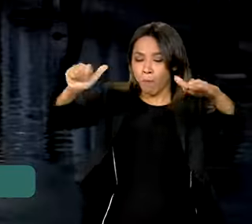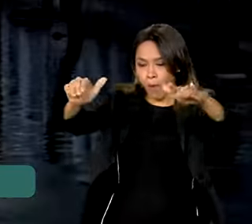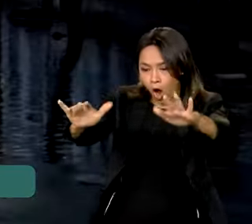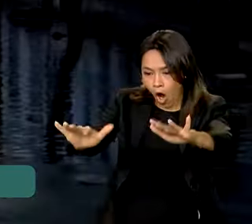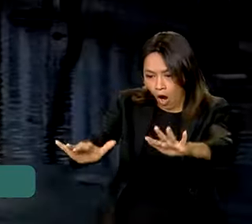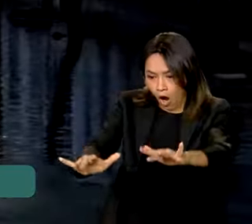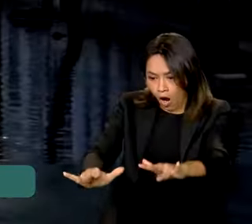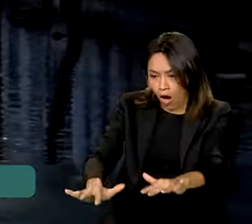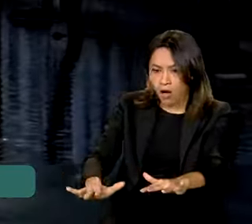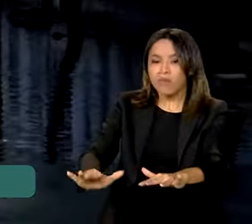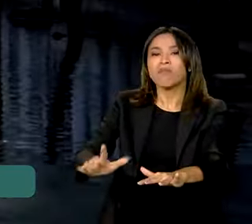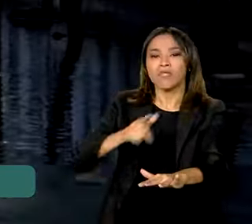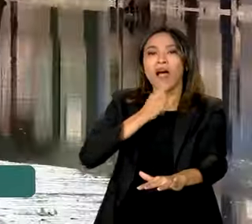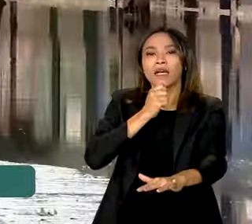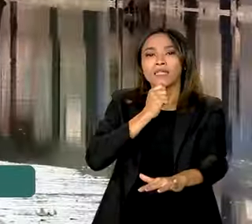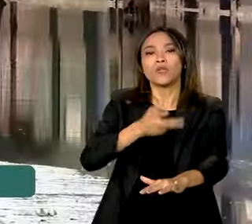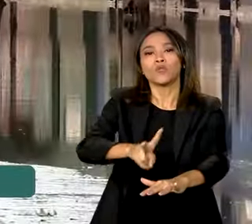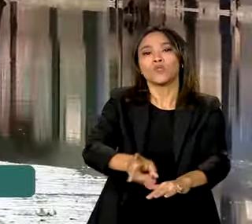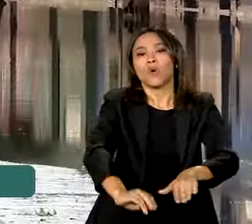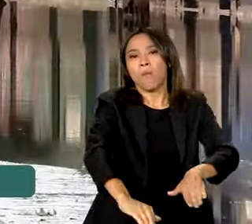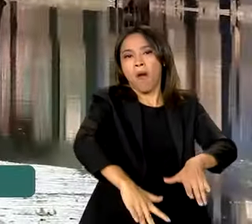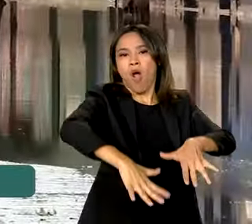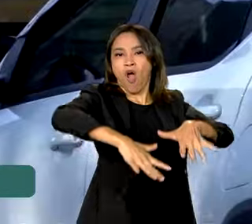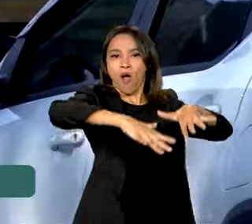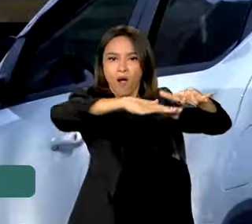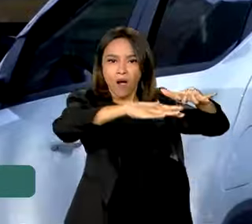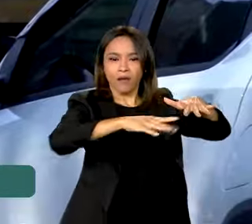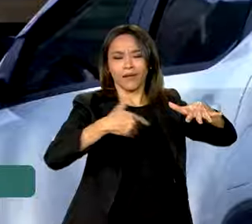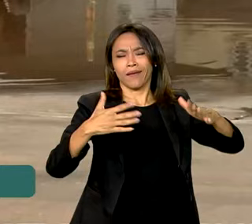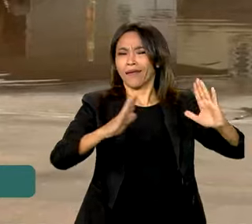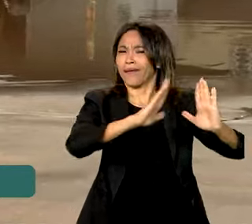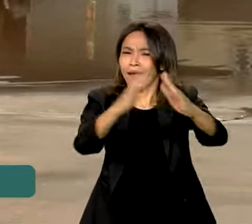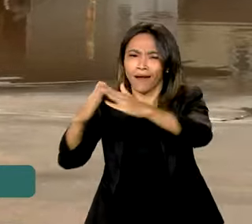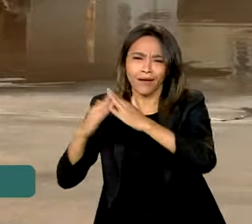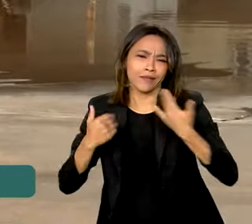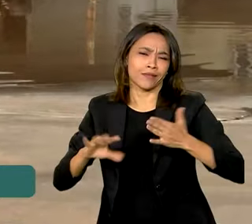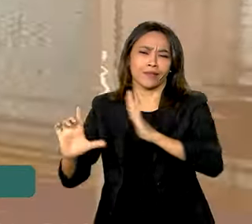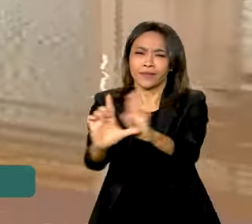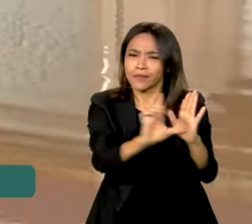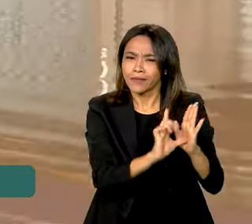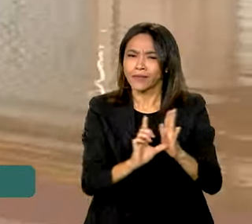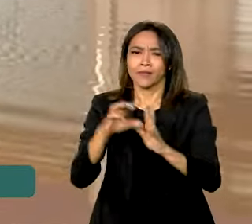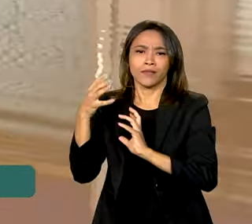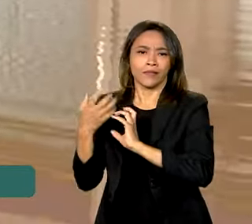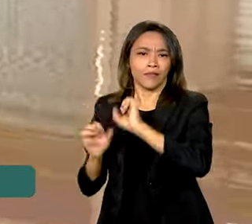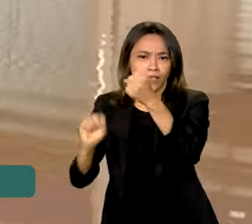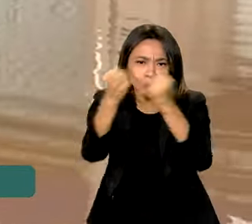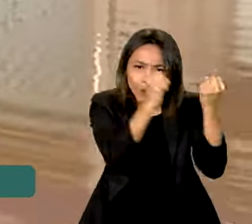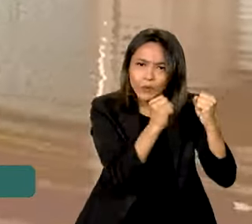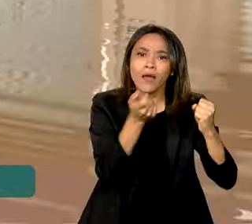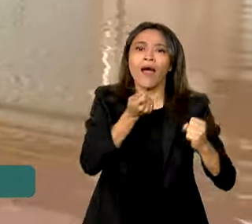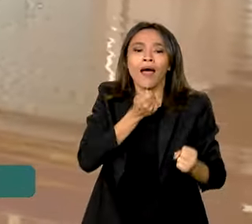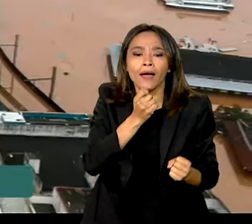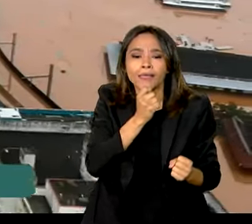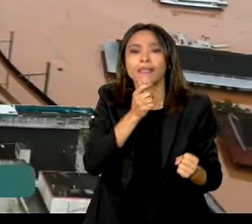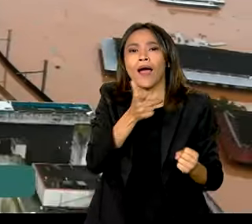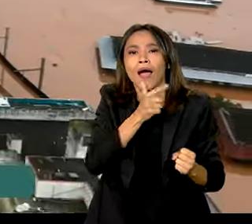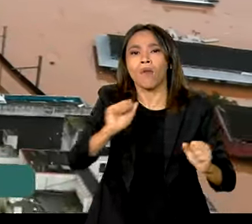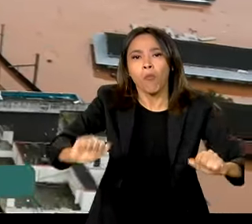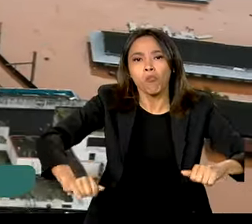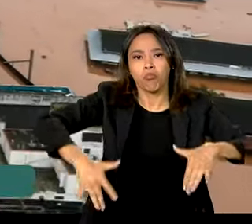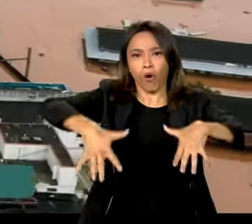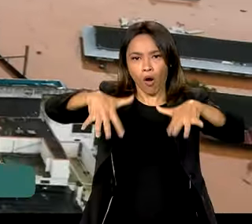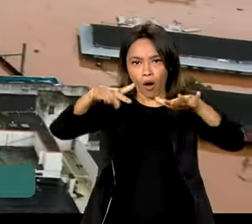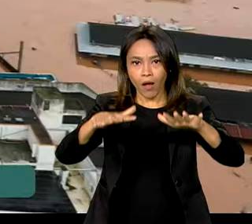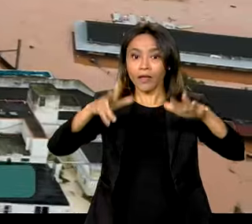continuam alagadas. São casas, comércios, indústrias ainda debaixo d'água. E